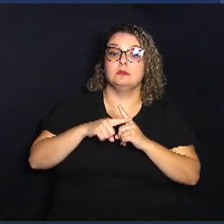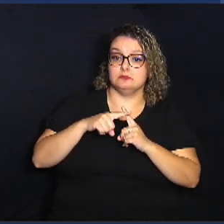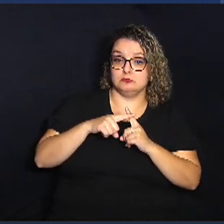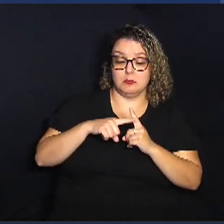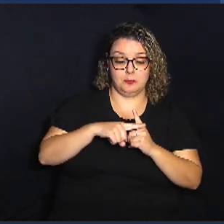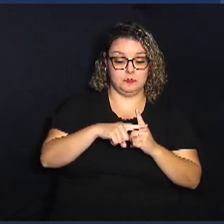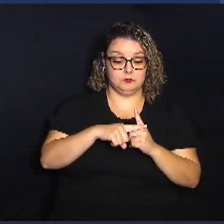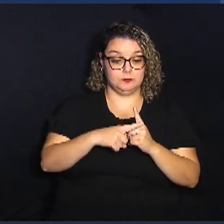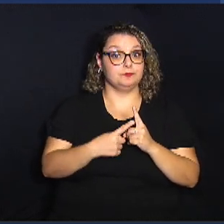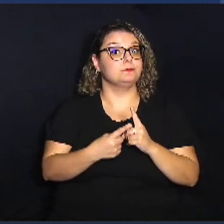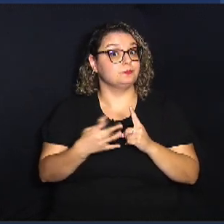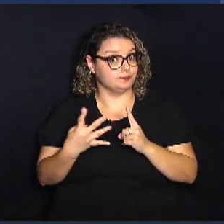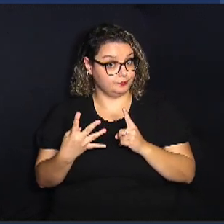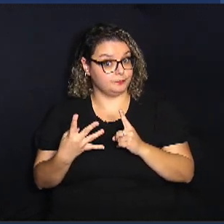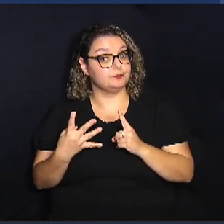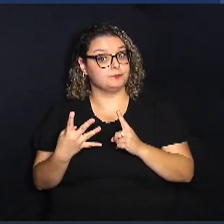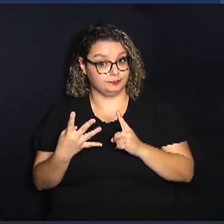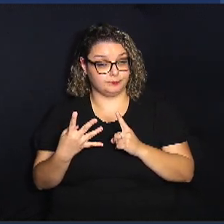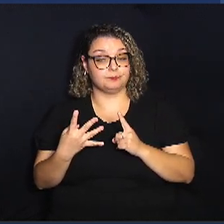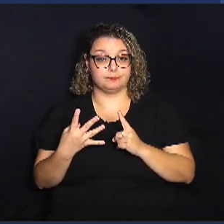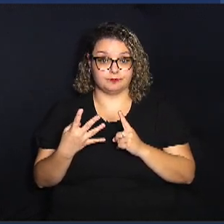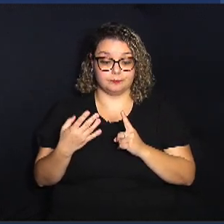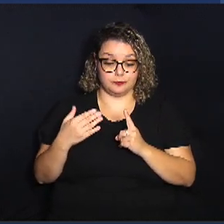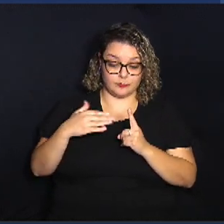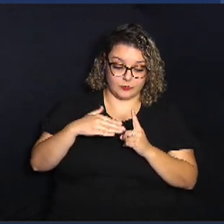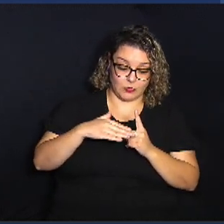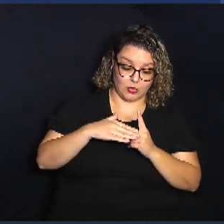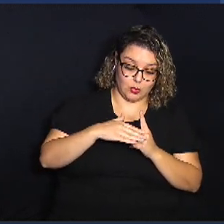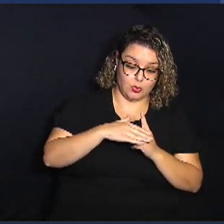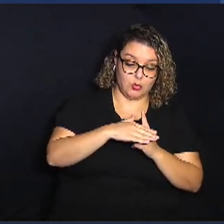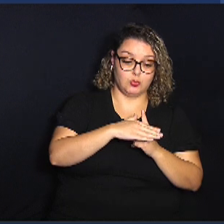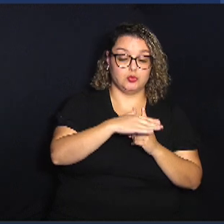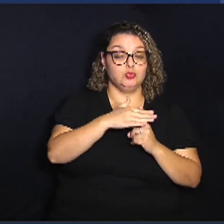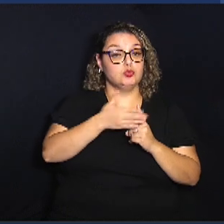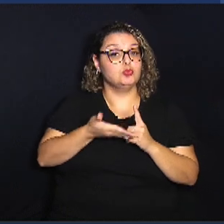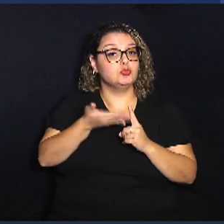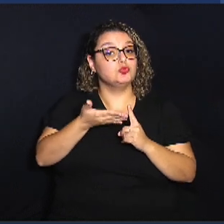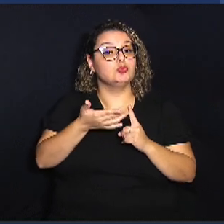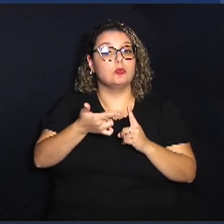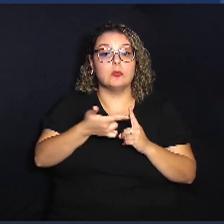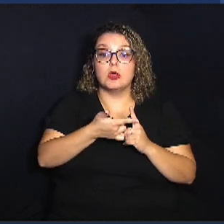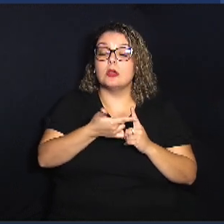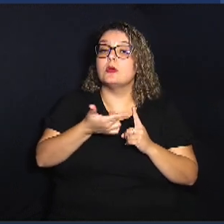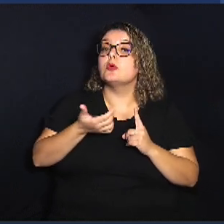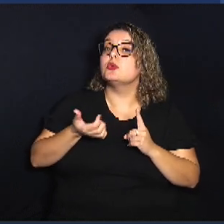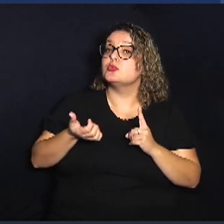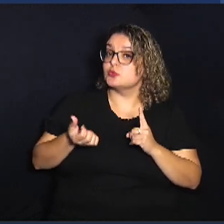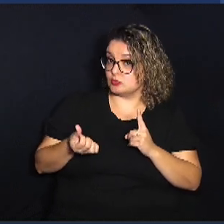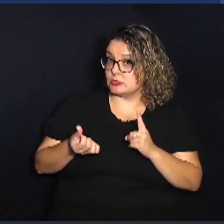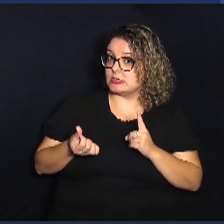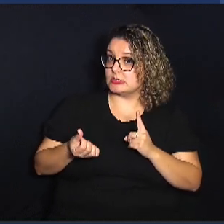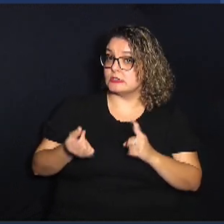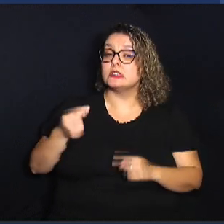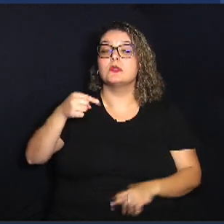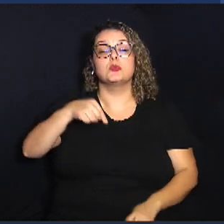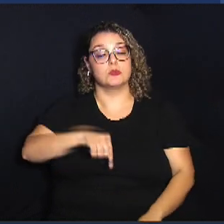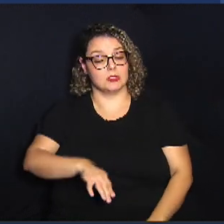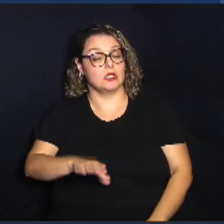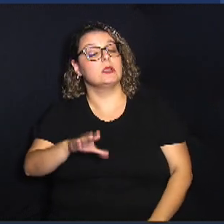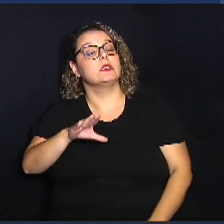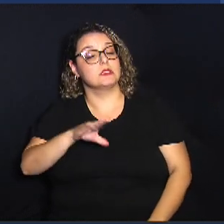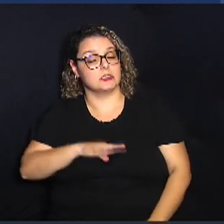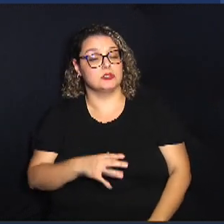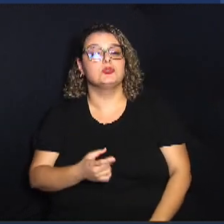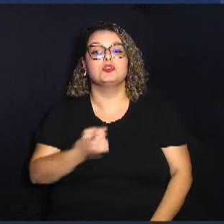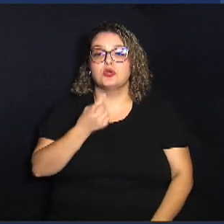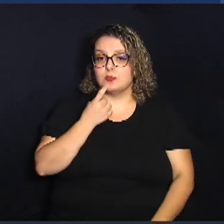mínima de 14 graus ao longo do dia a temperatura sobe e pode chegar aos 26 graus aqui